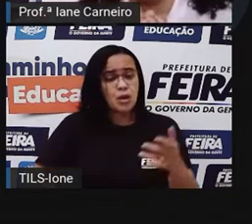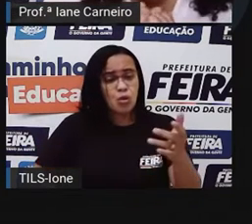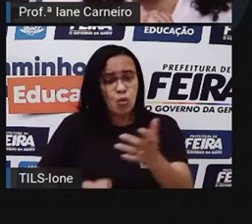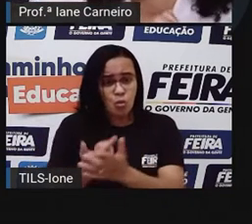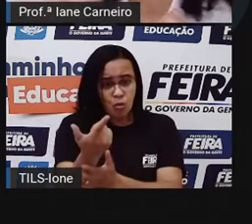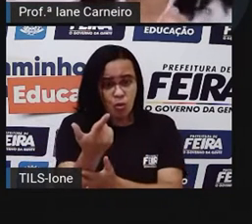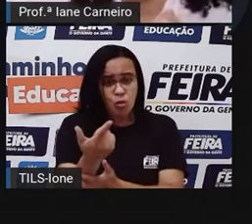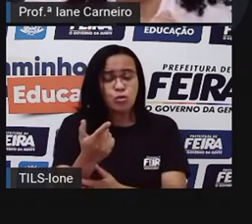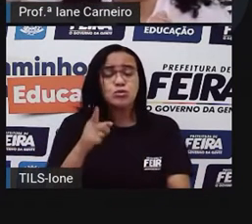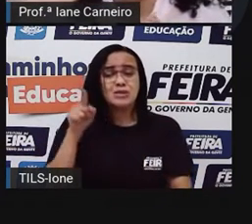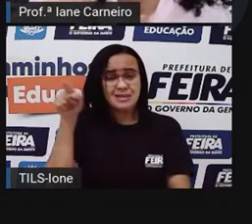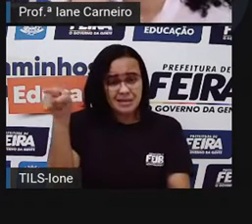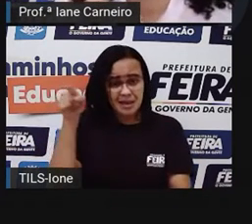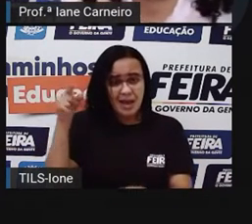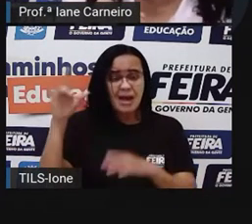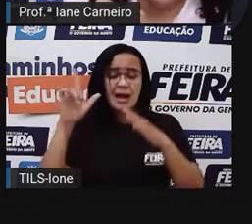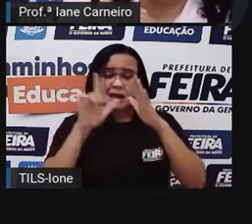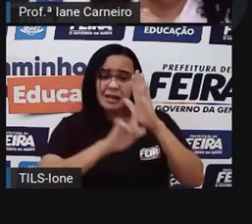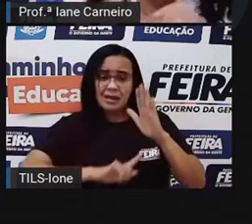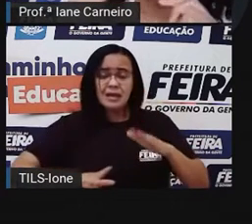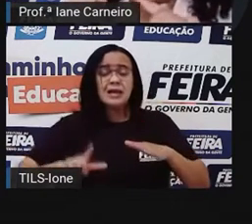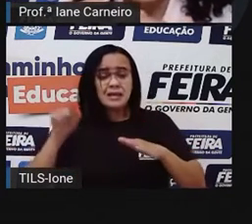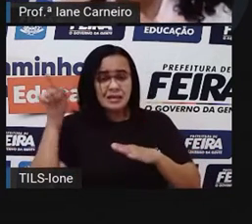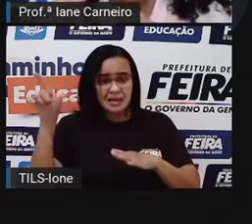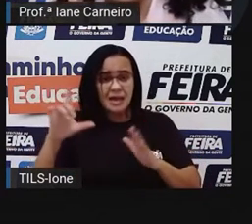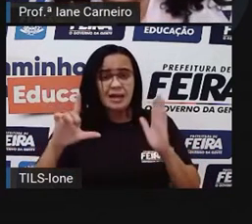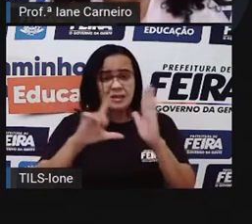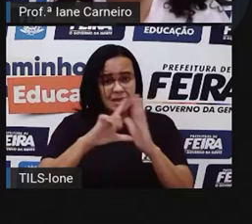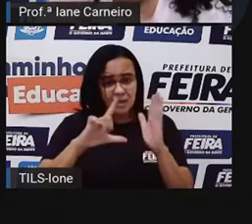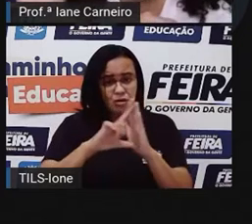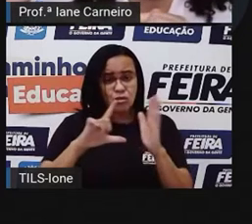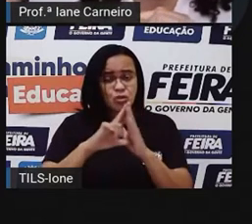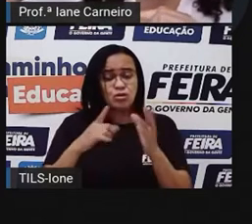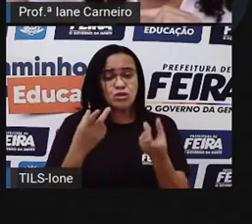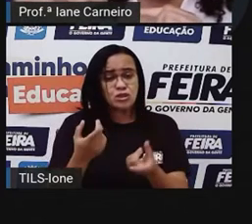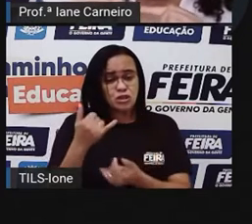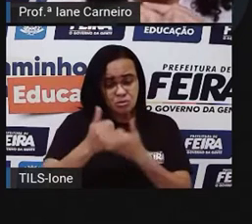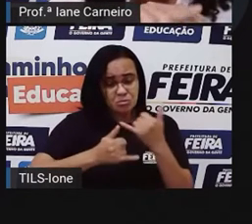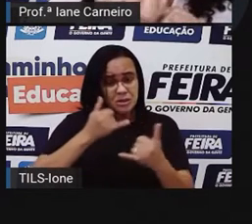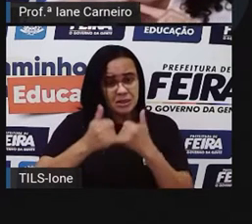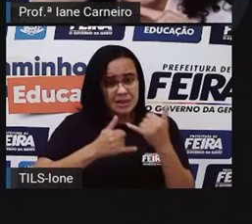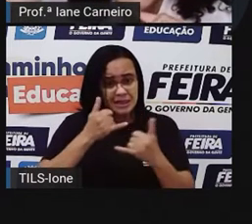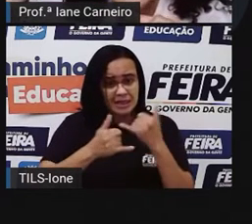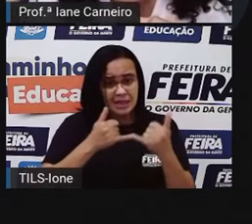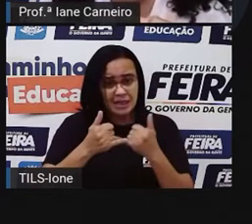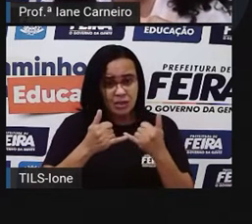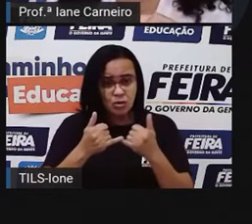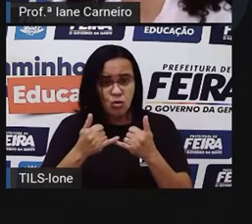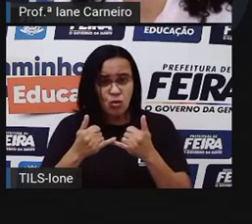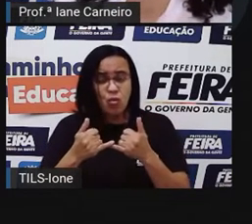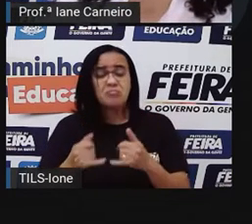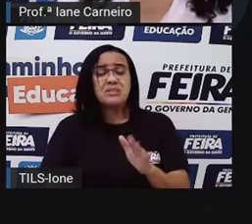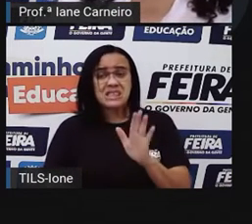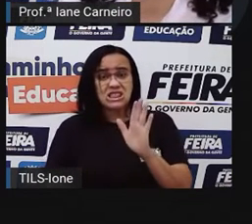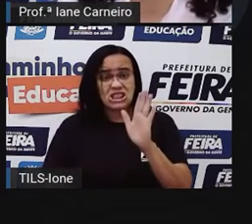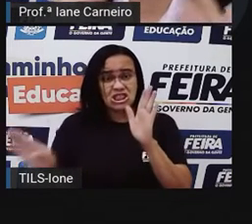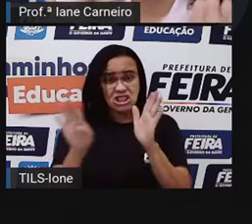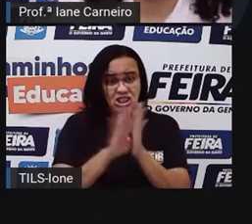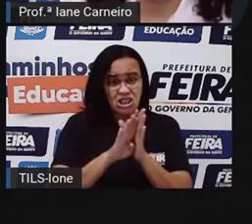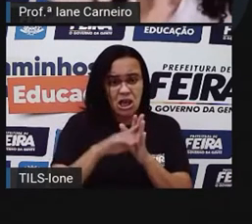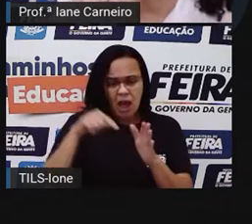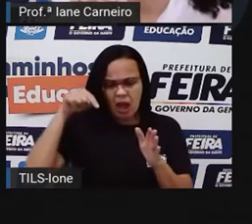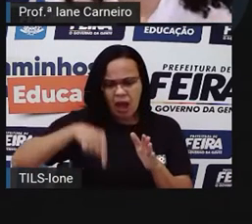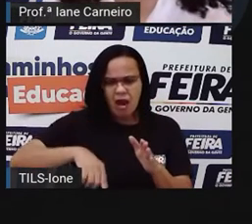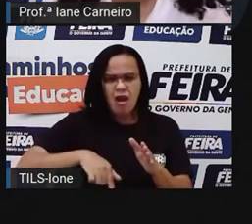lá na loja, lá no armarinho do seu bairro, aquele brinquedinho, ele veio, chegou até aqui em Feira de Santana